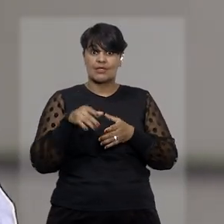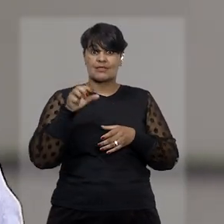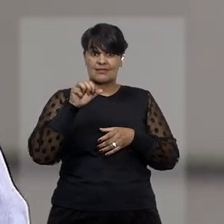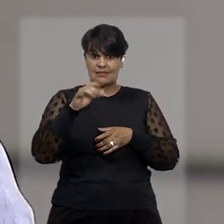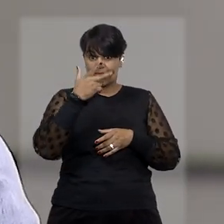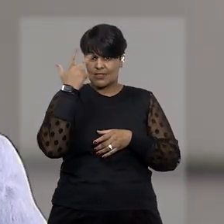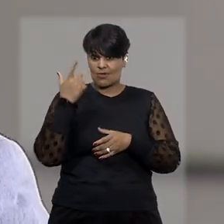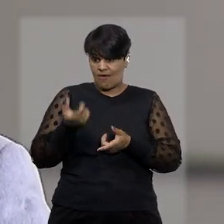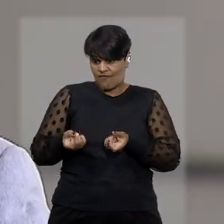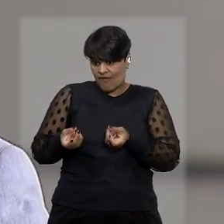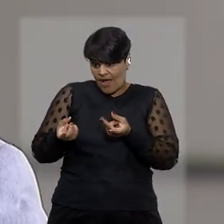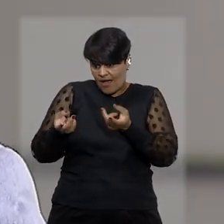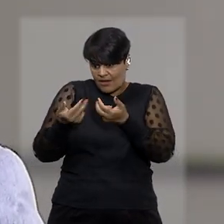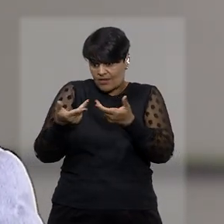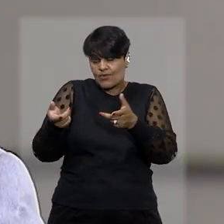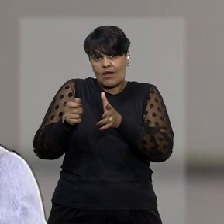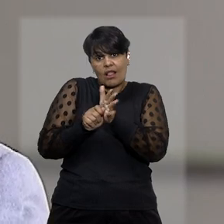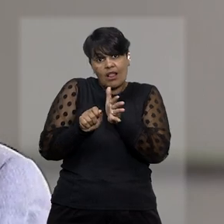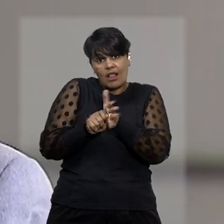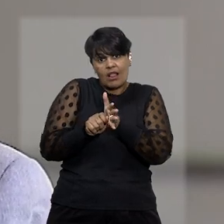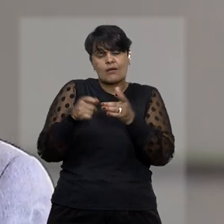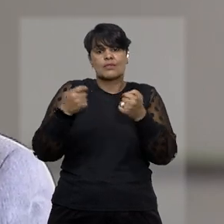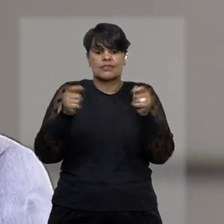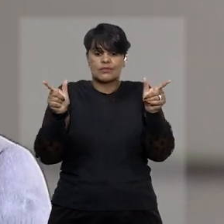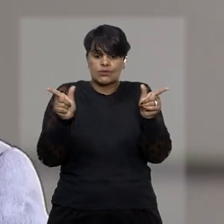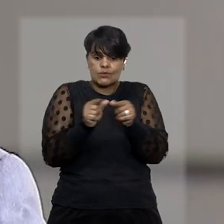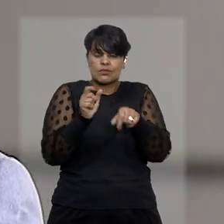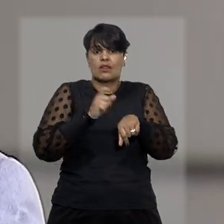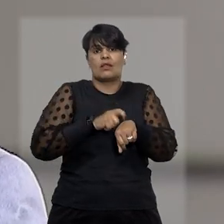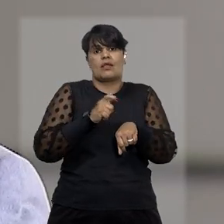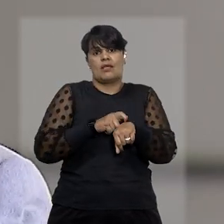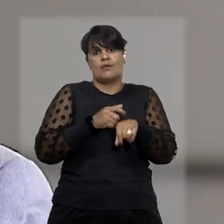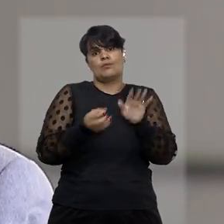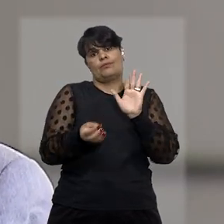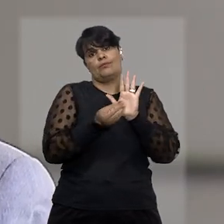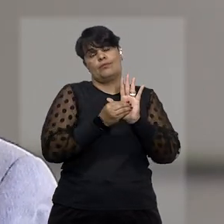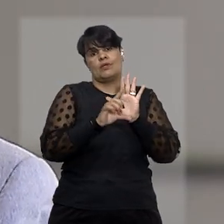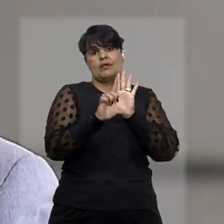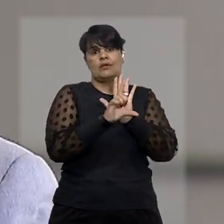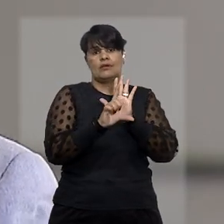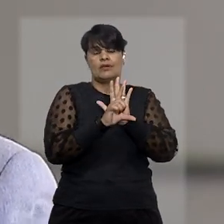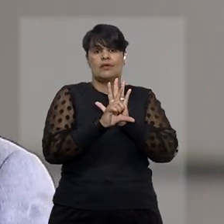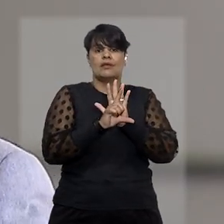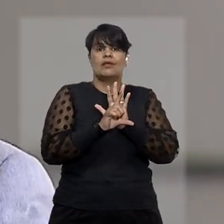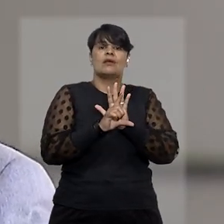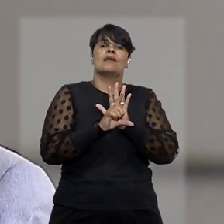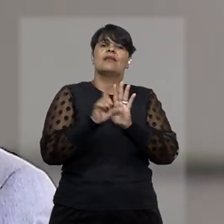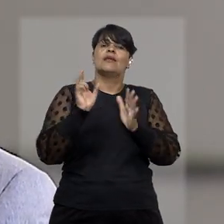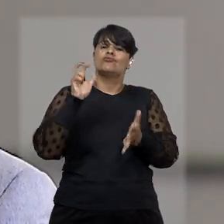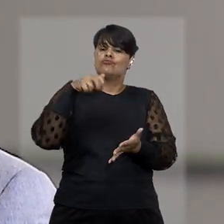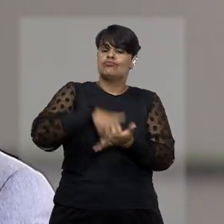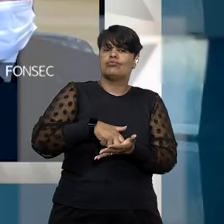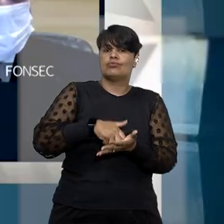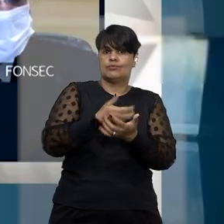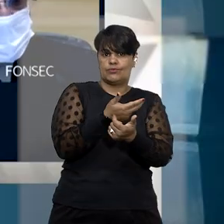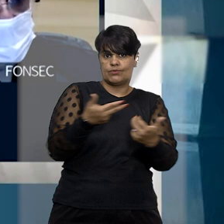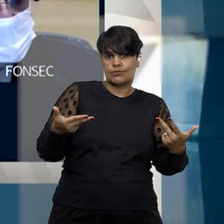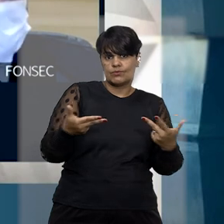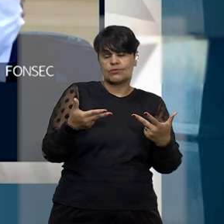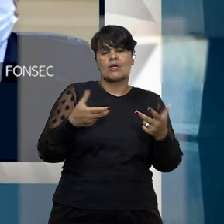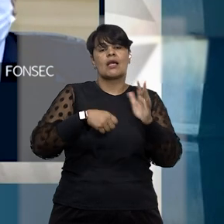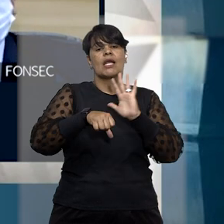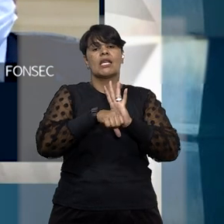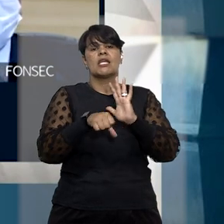tráfico das frações de progressão de regime previstas na Lei de Execução Penal para os crimes comuns. O